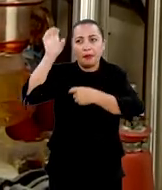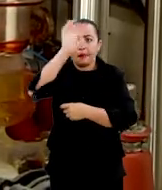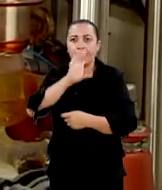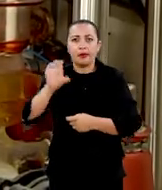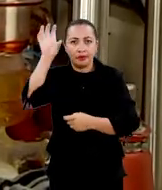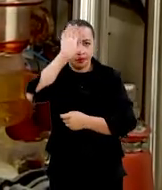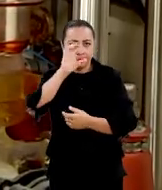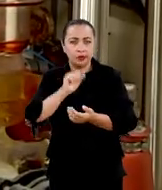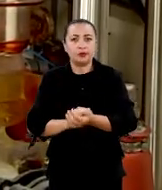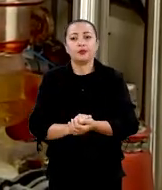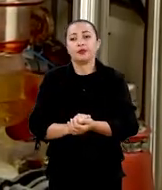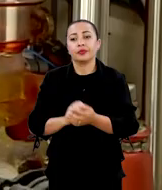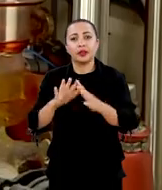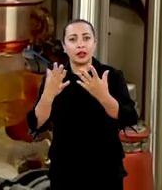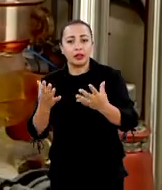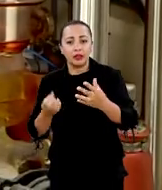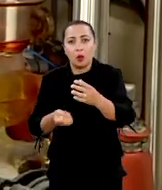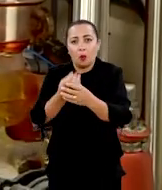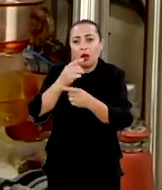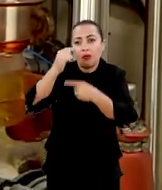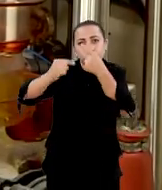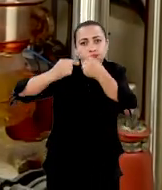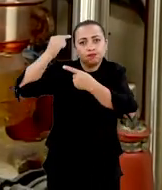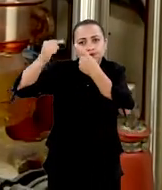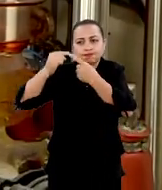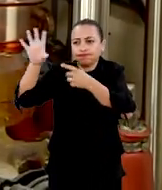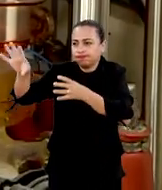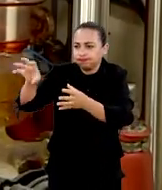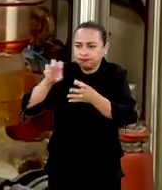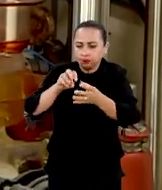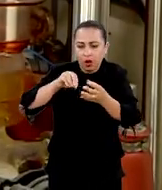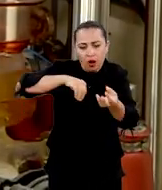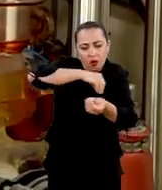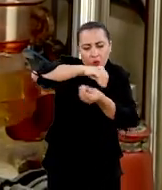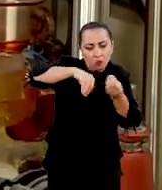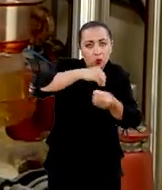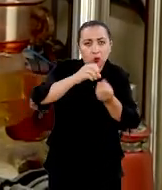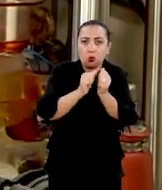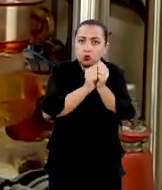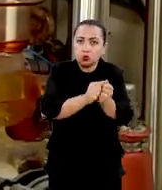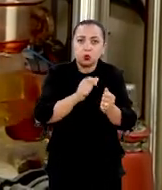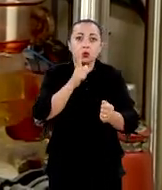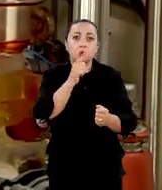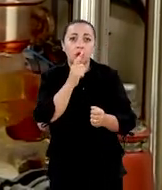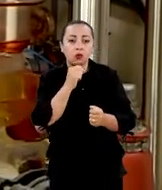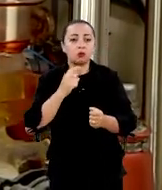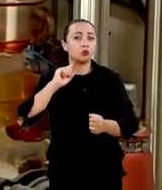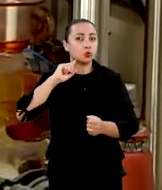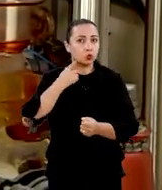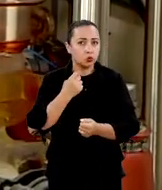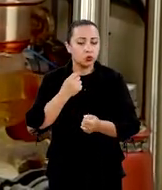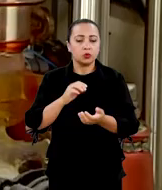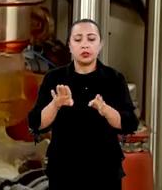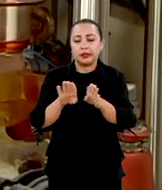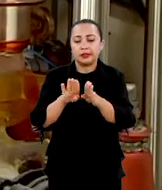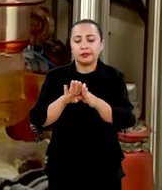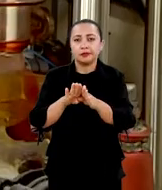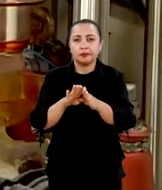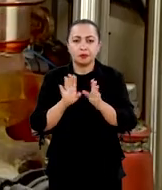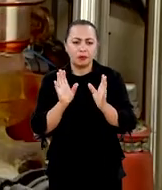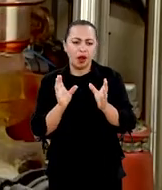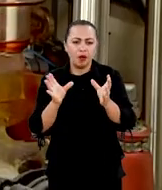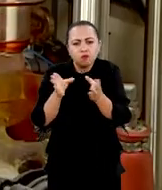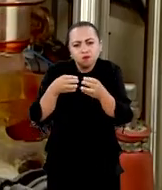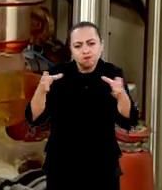e com essa matéria-prima a gente misturava com a água contaminada e um